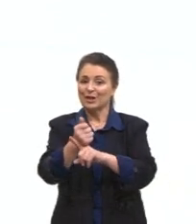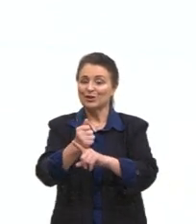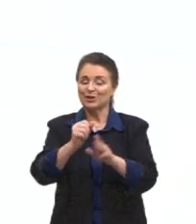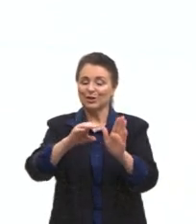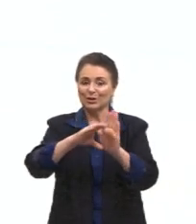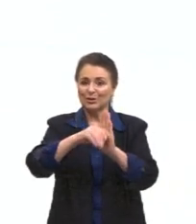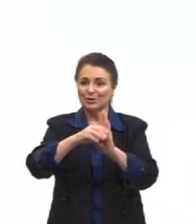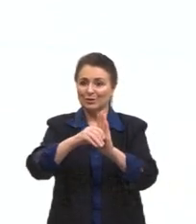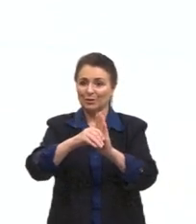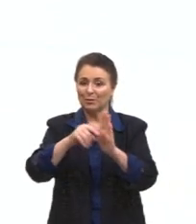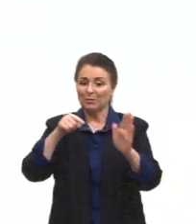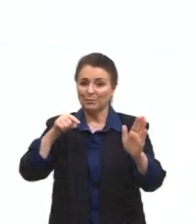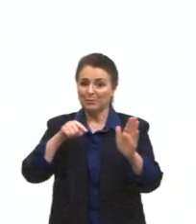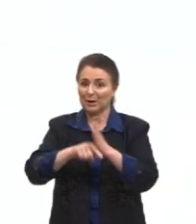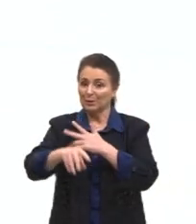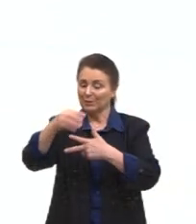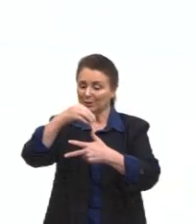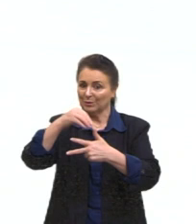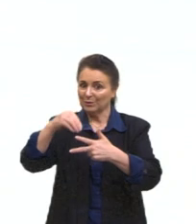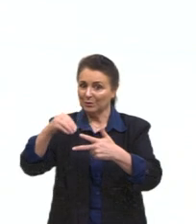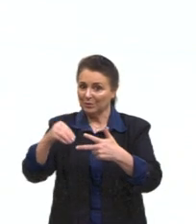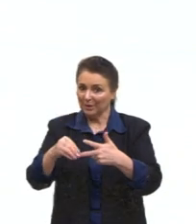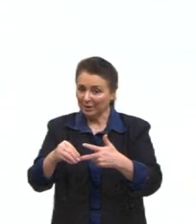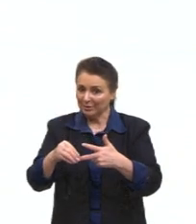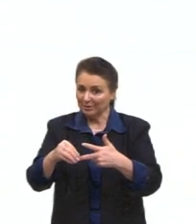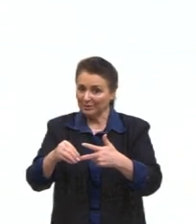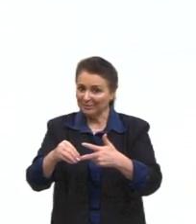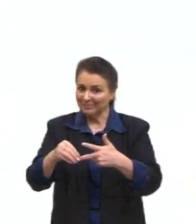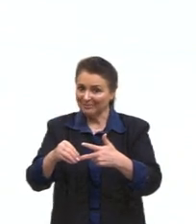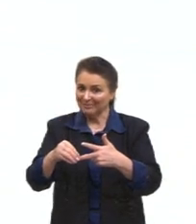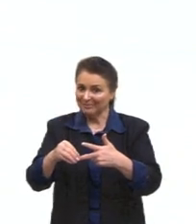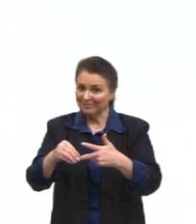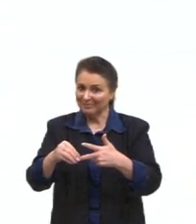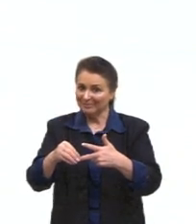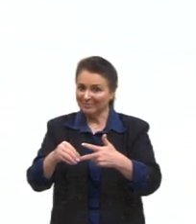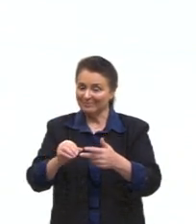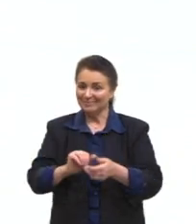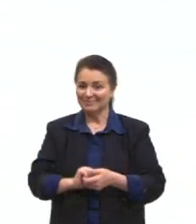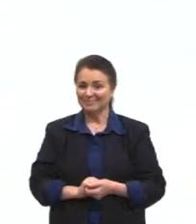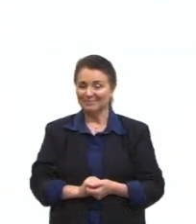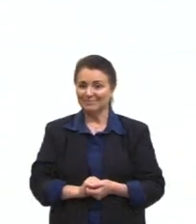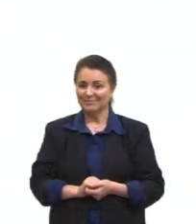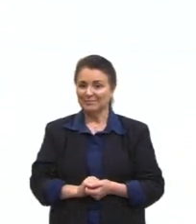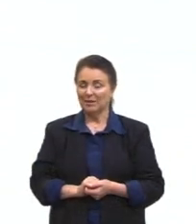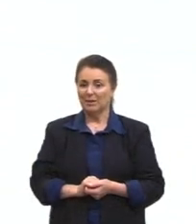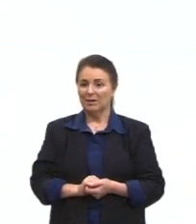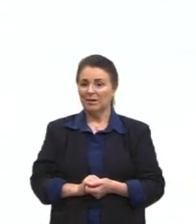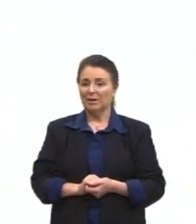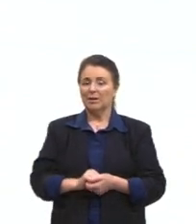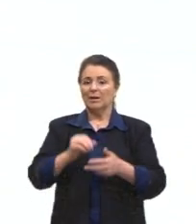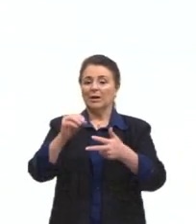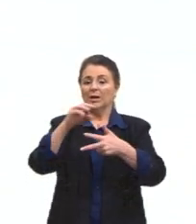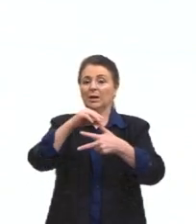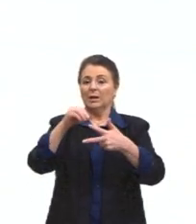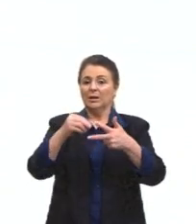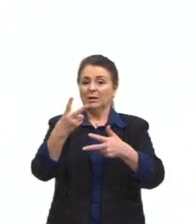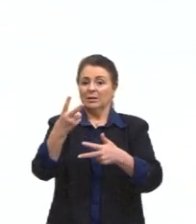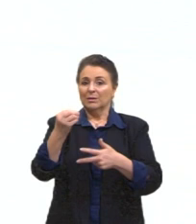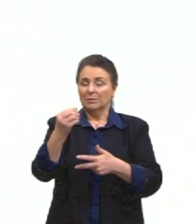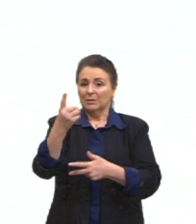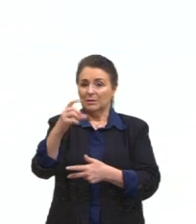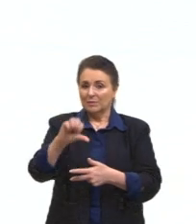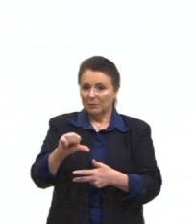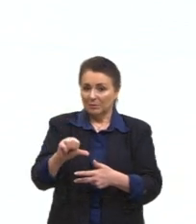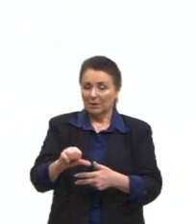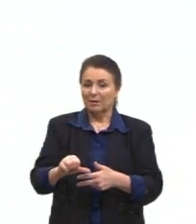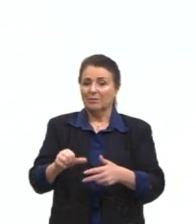Vamos para a nossa questão do Enem, então, reunindo tudo que nós vimos até aqui. Lá no Enem de 2019 caiu uma questão falando de